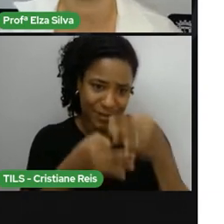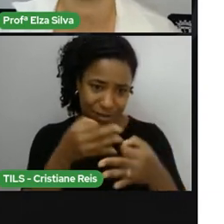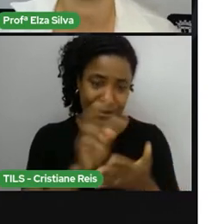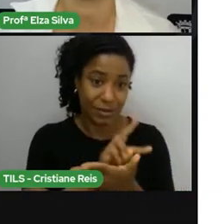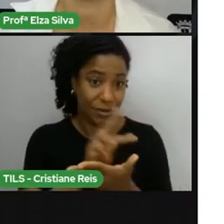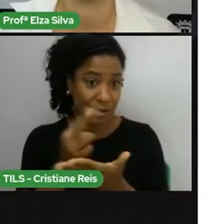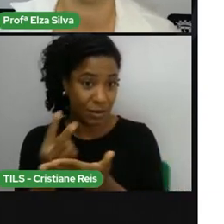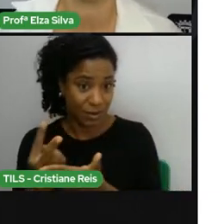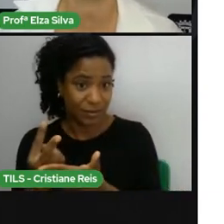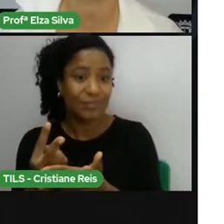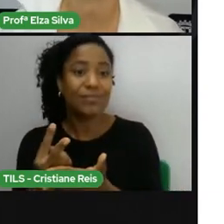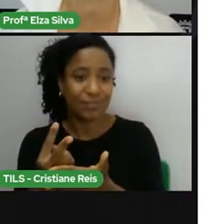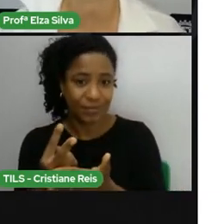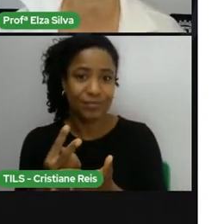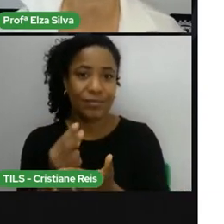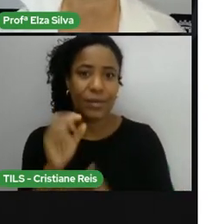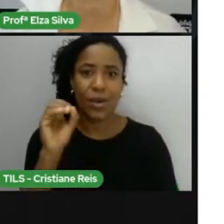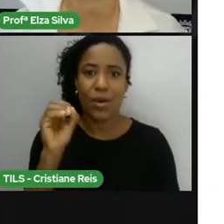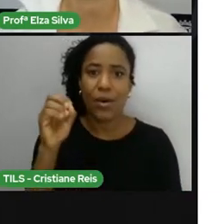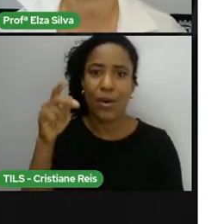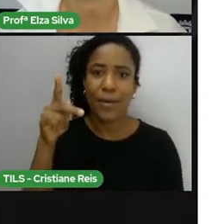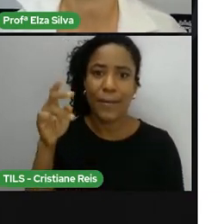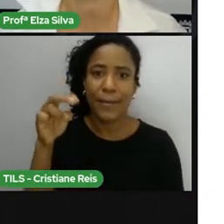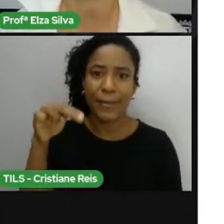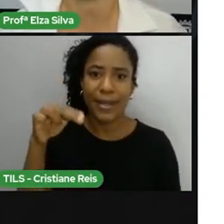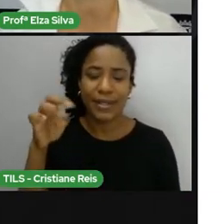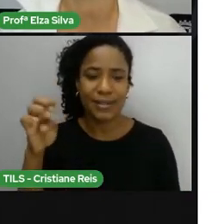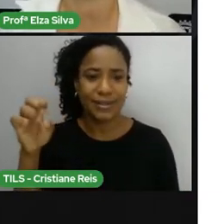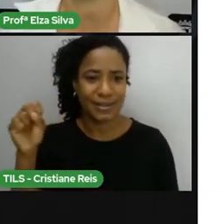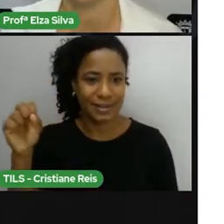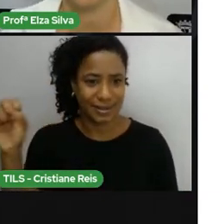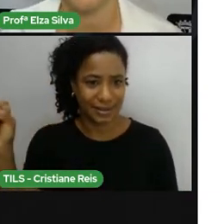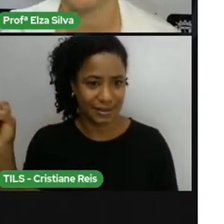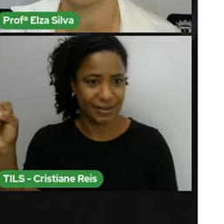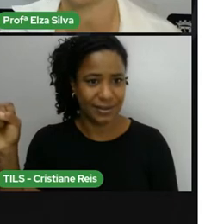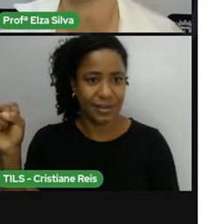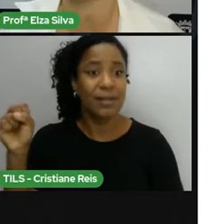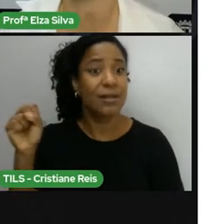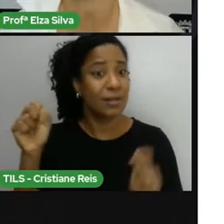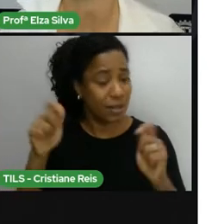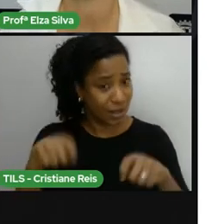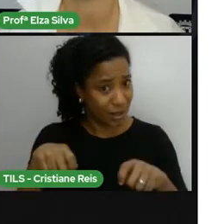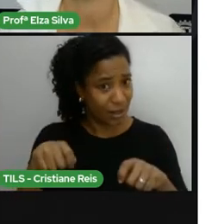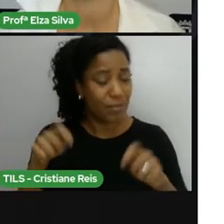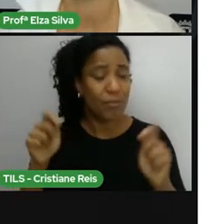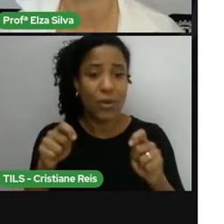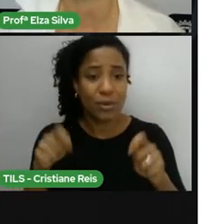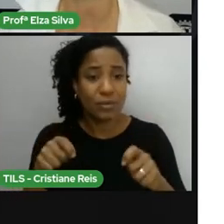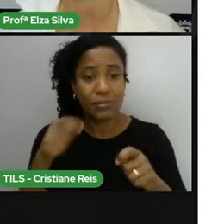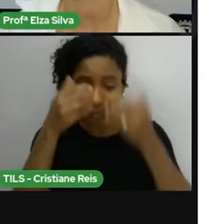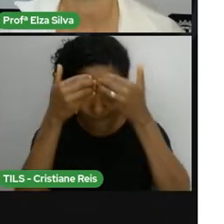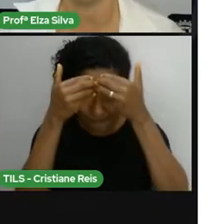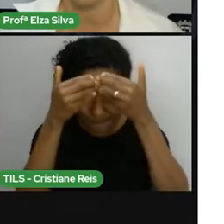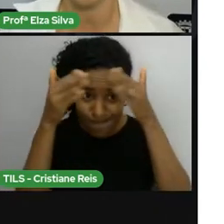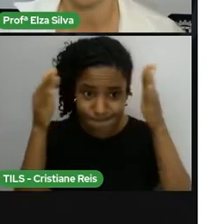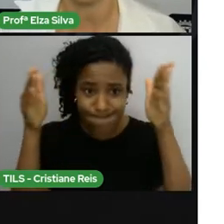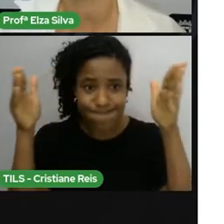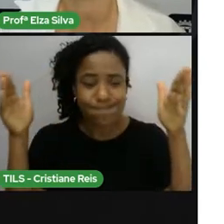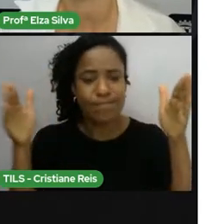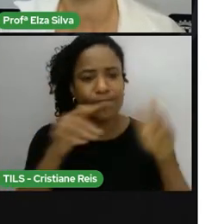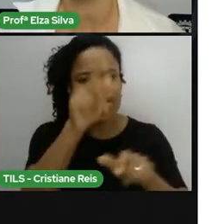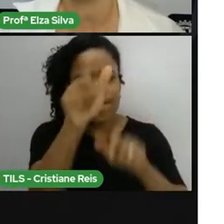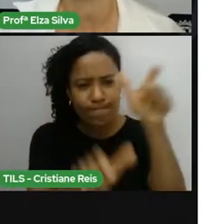openness. Ou seja, nós temos que ser pessoas abertas para a diferença. Temos que aceitar